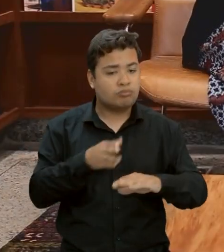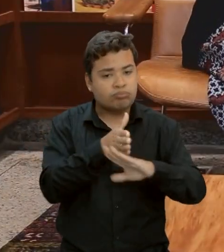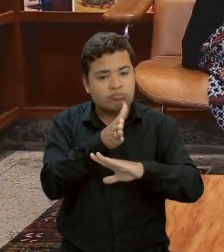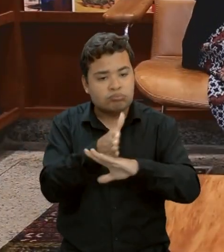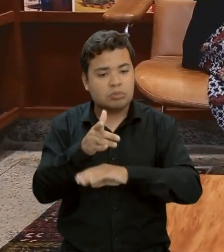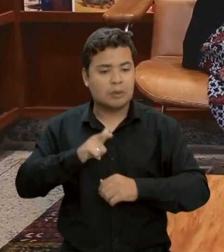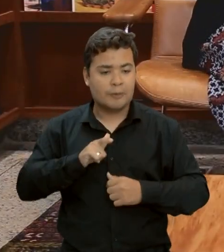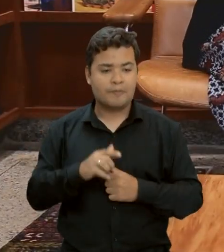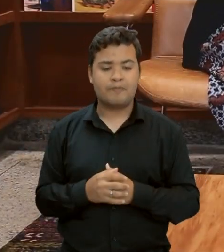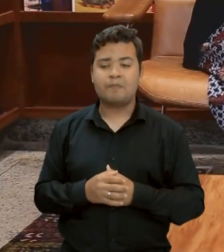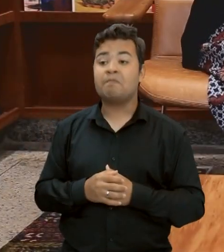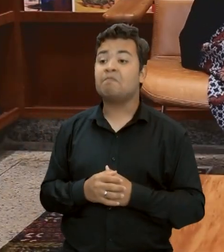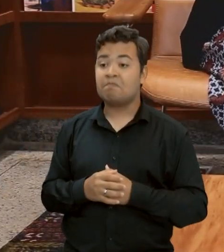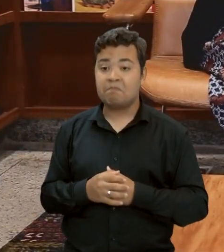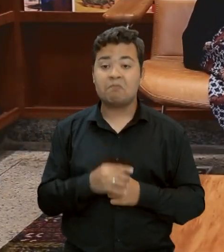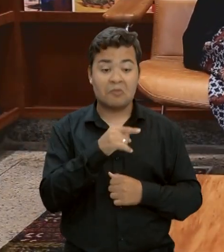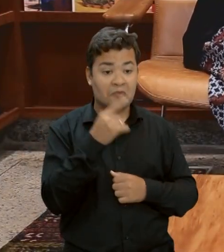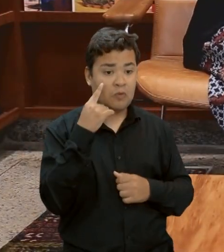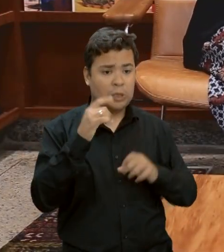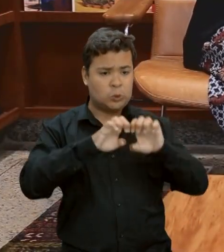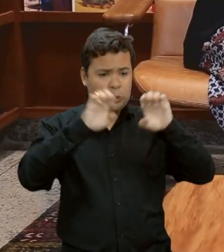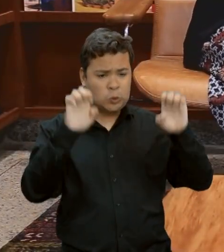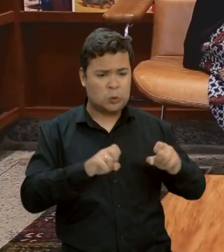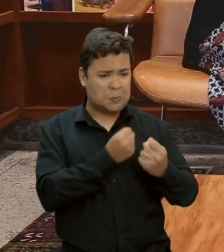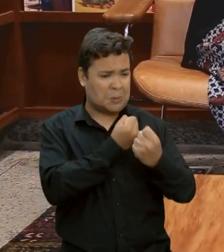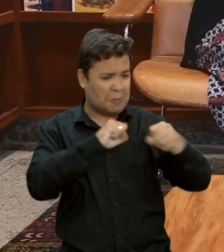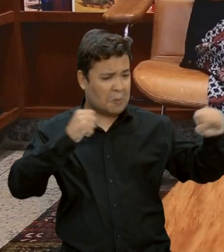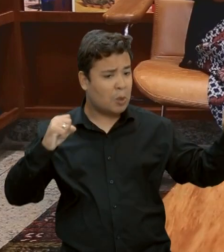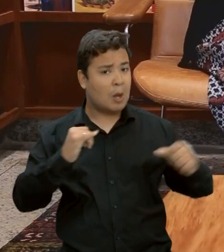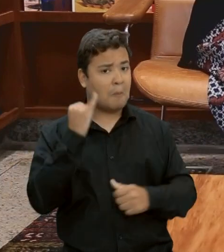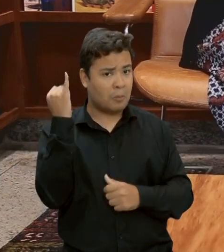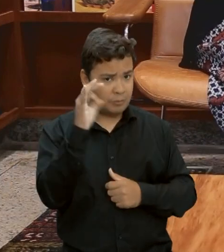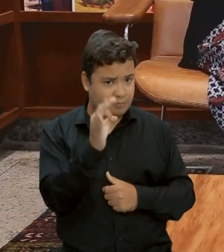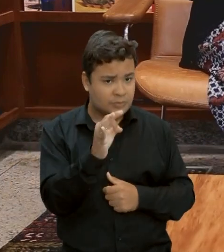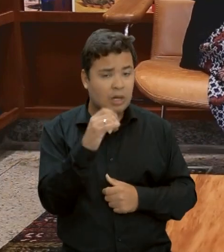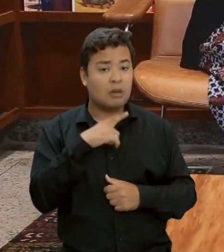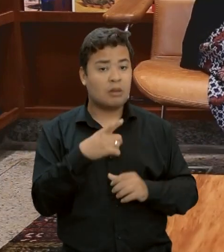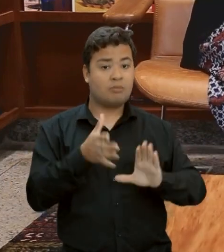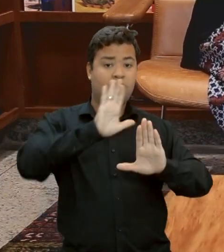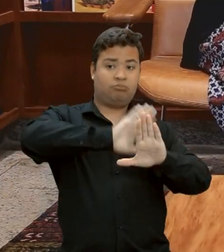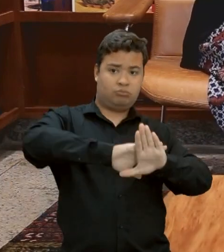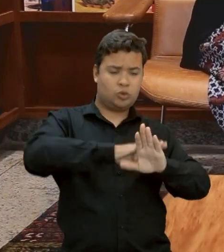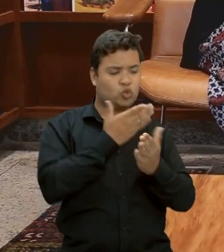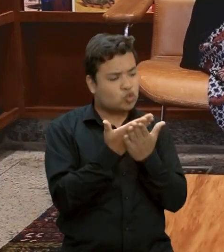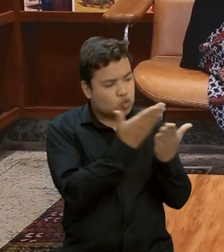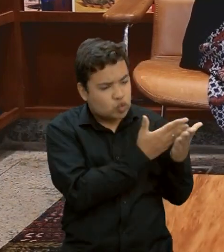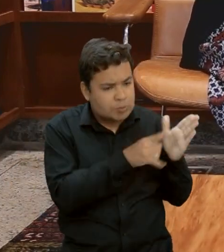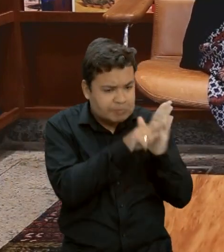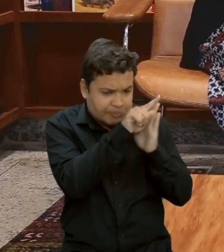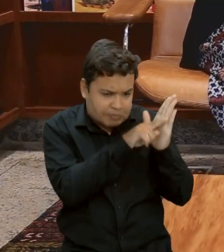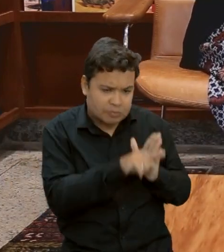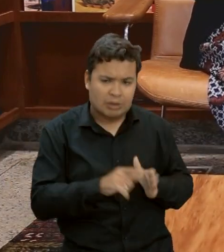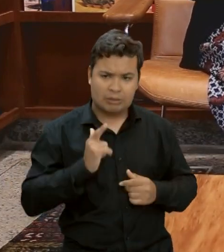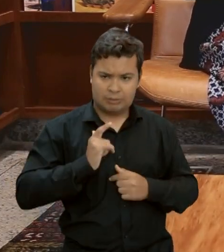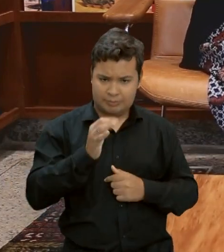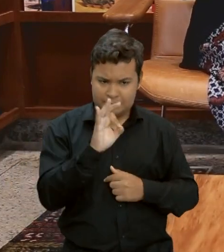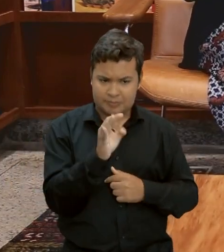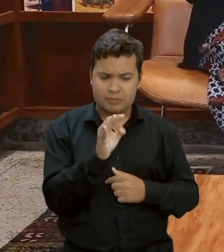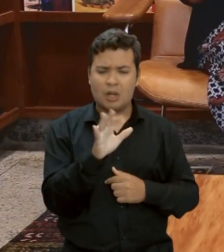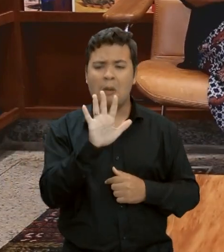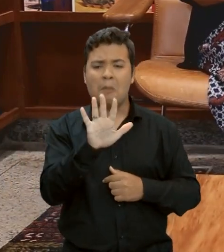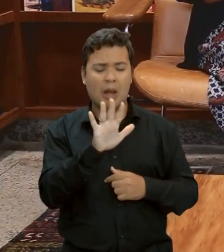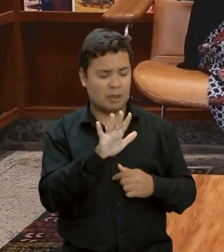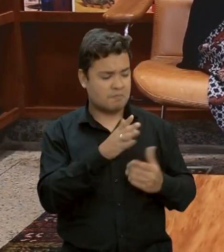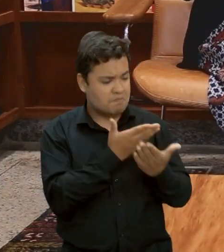uma estrutura tão grande e tão importante, por trás dele tem toda uma pesquisa ali, né? Como que é todo esse